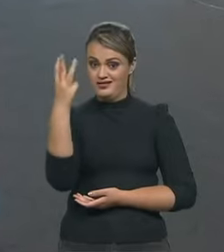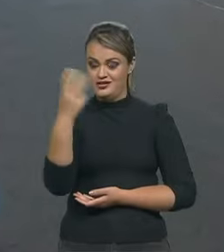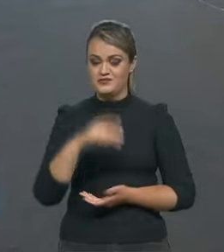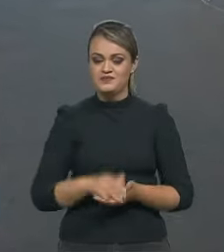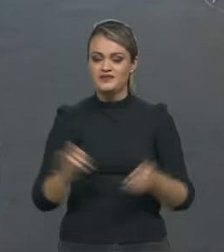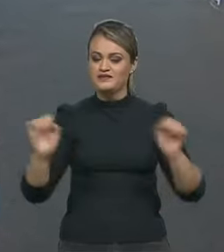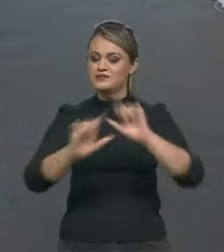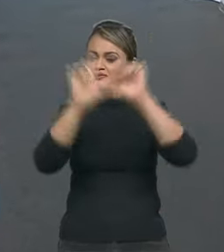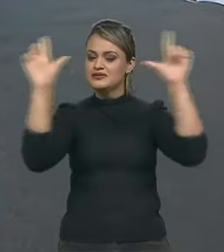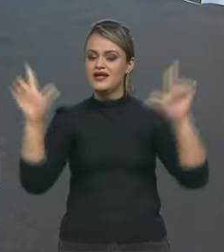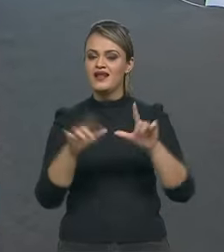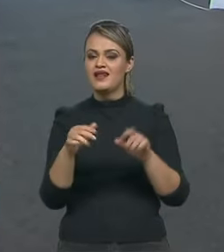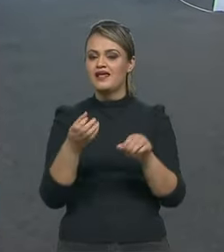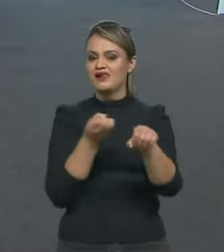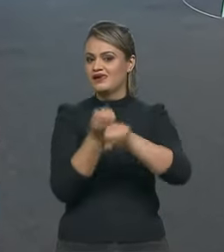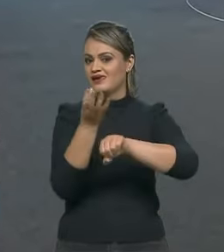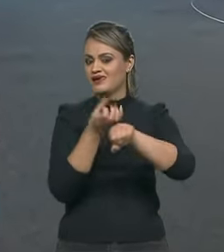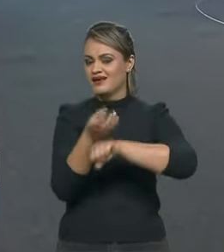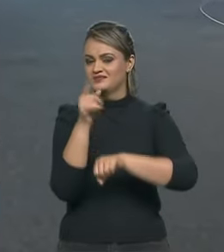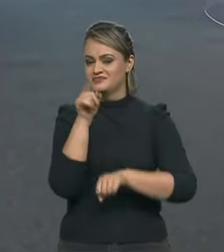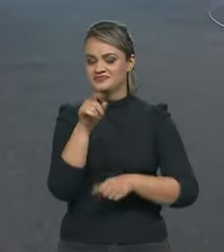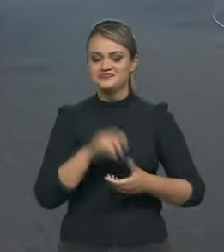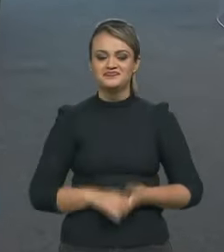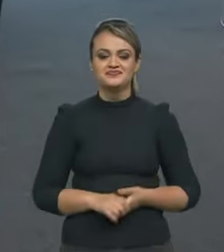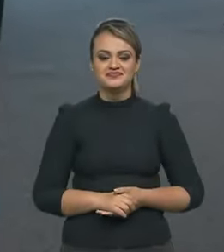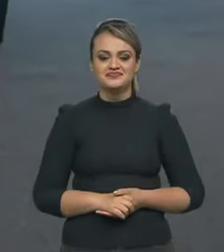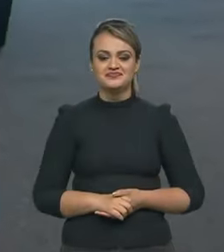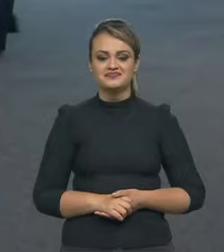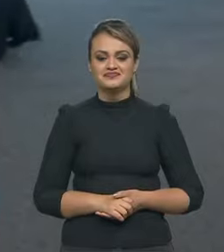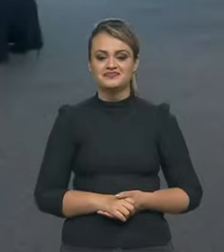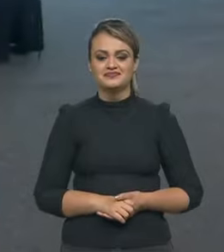vamos pro telão, porque tem mais um recado especial pro nosso convidado.